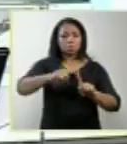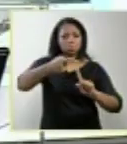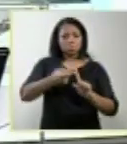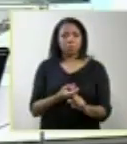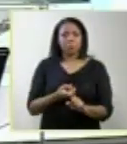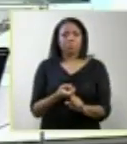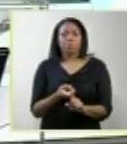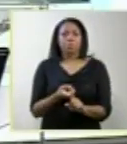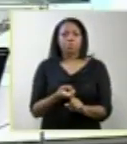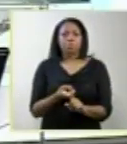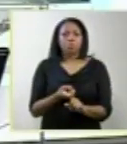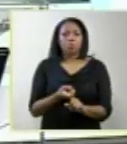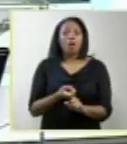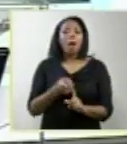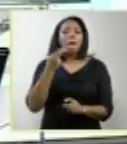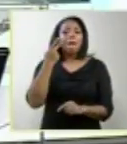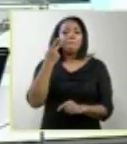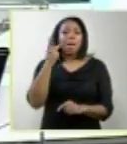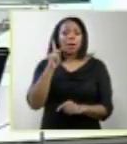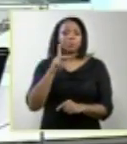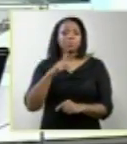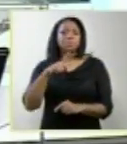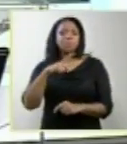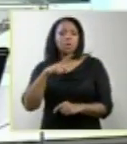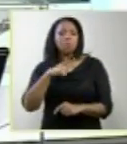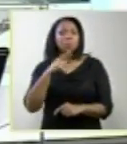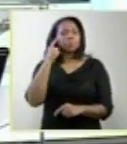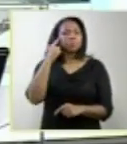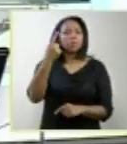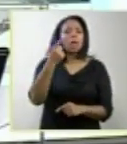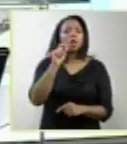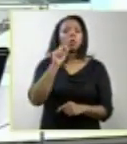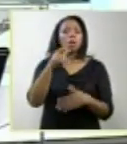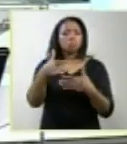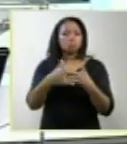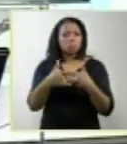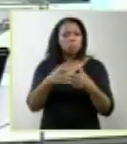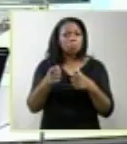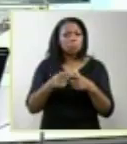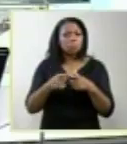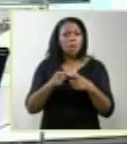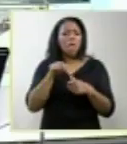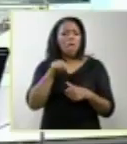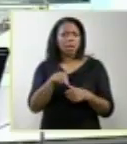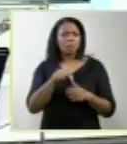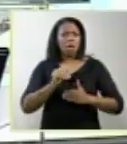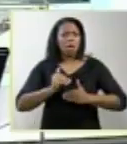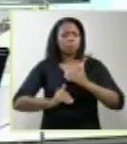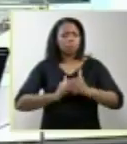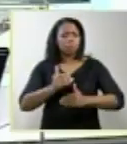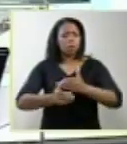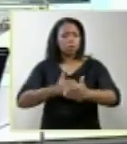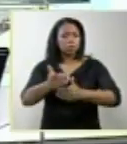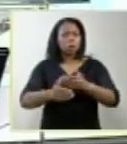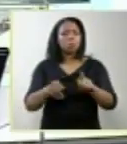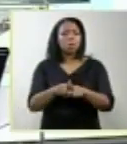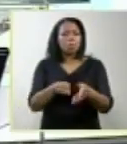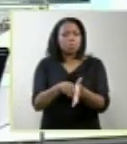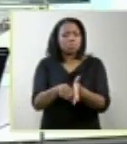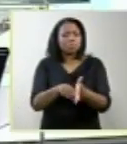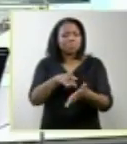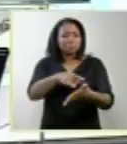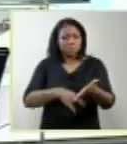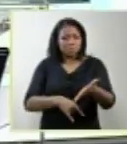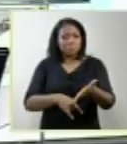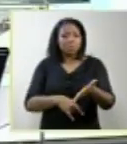Aqui, para termos uma ideia da medicina, é essa evolução da questão do diagnóstico. Então, a